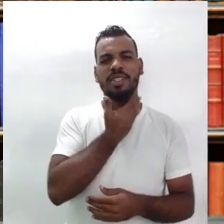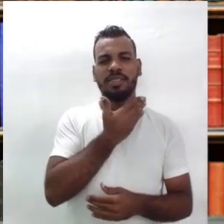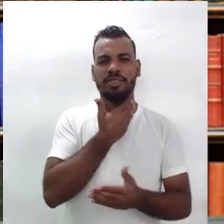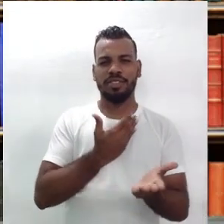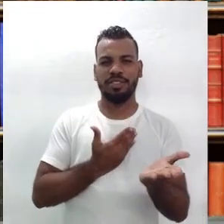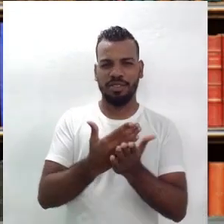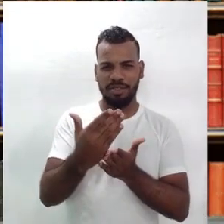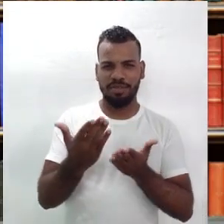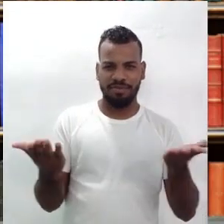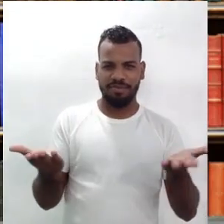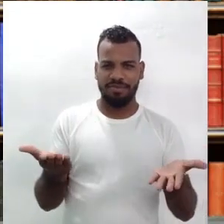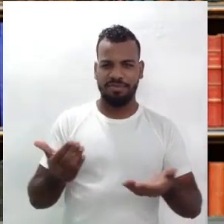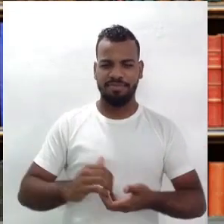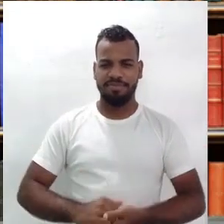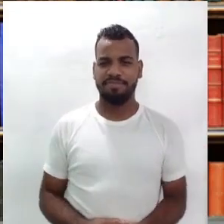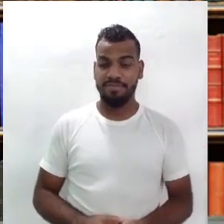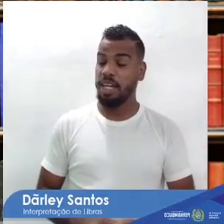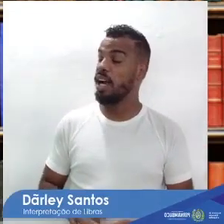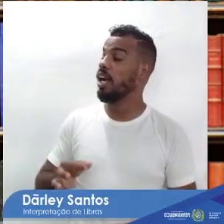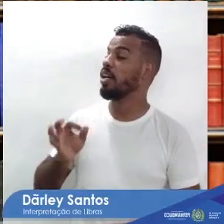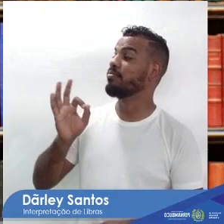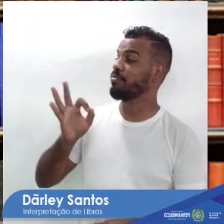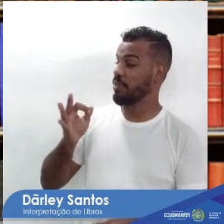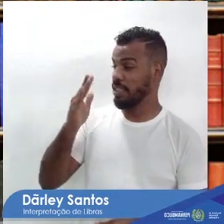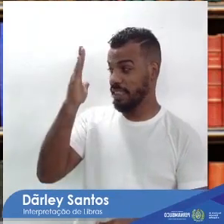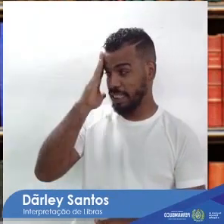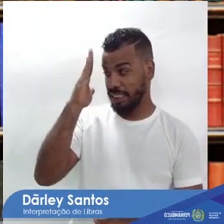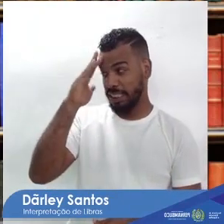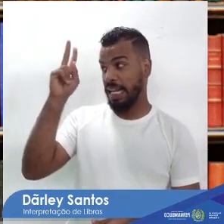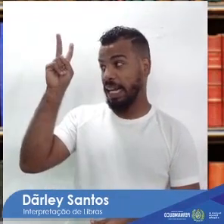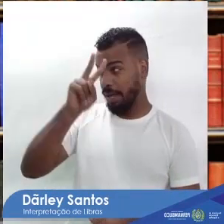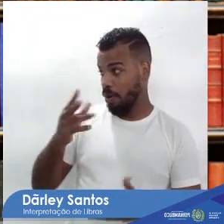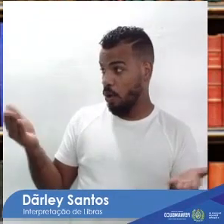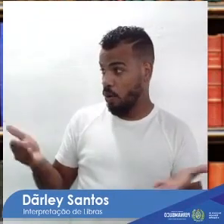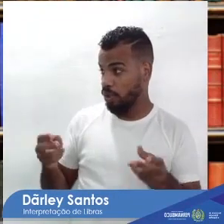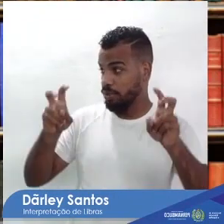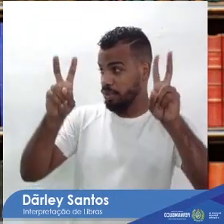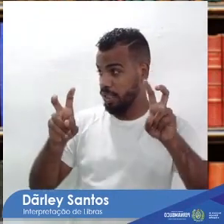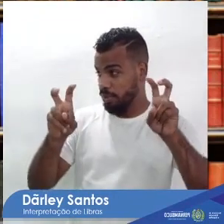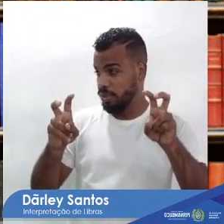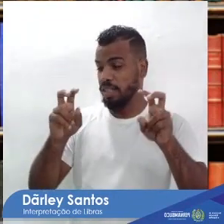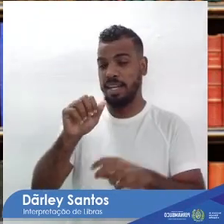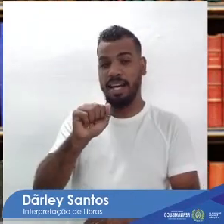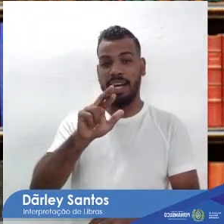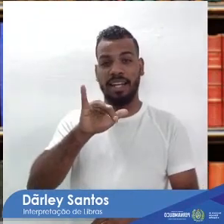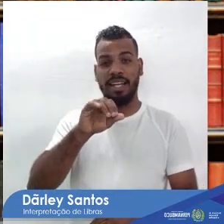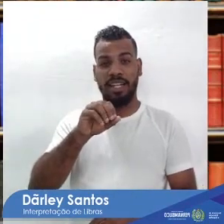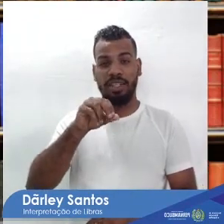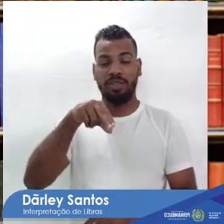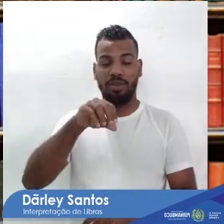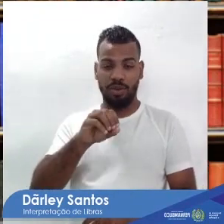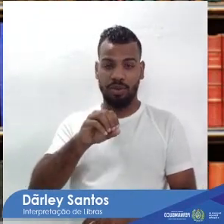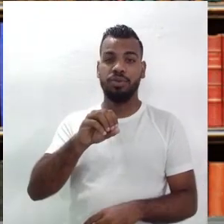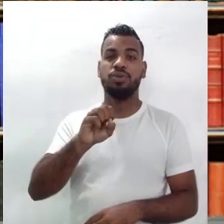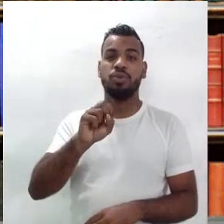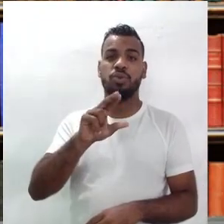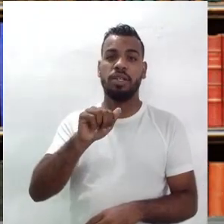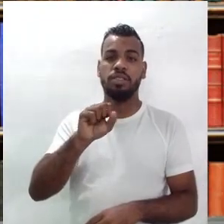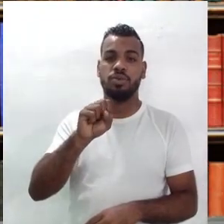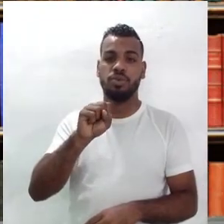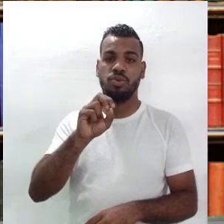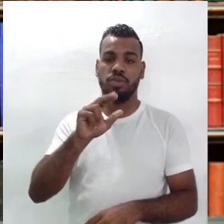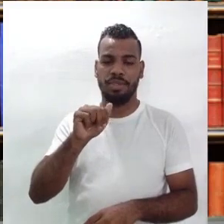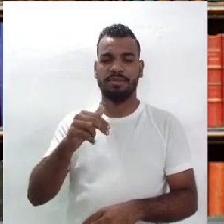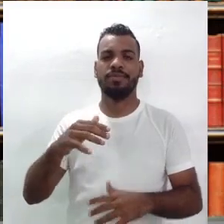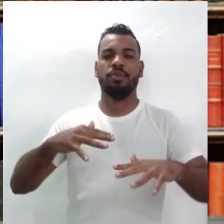artístico literário. É, e lembrar que o nosso bate-papo hoje, o tema é Ariano Suassuna e movimento armorial. Antes de mais